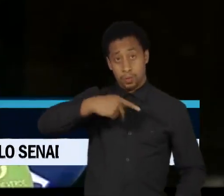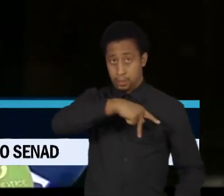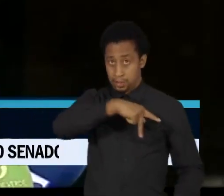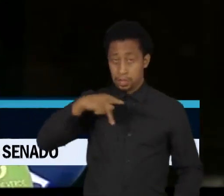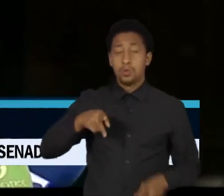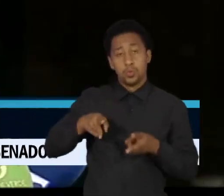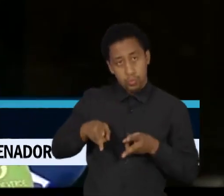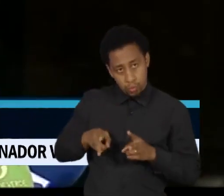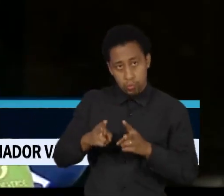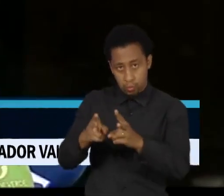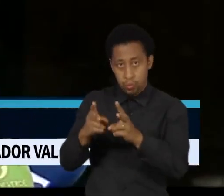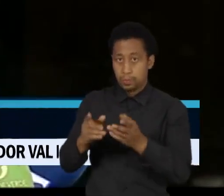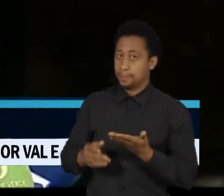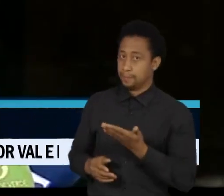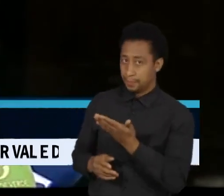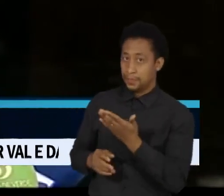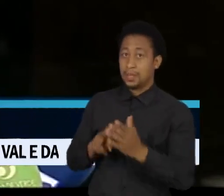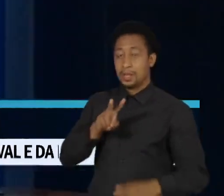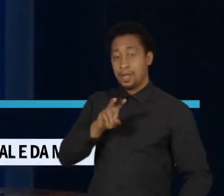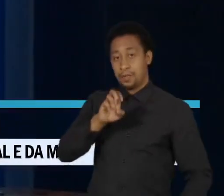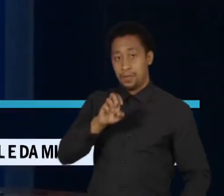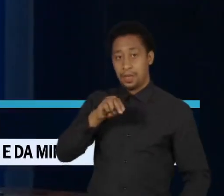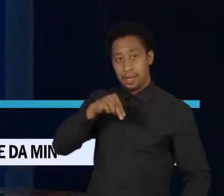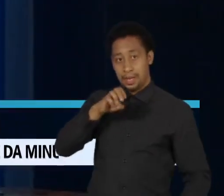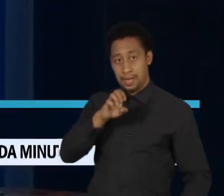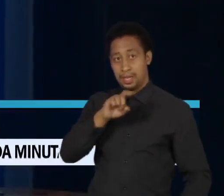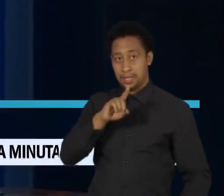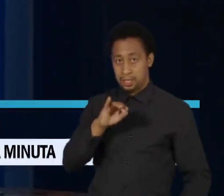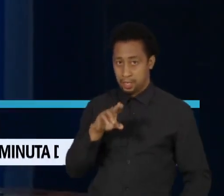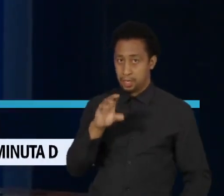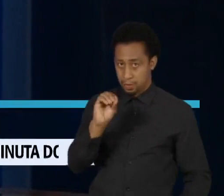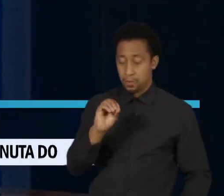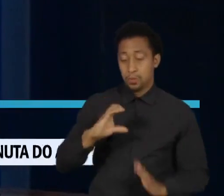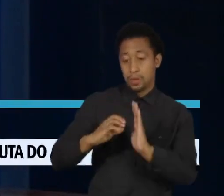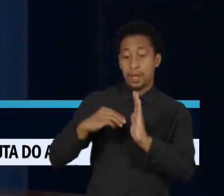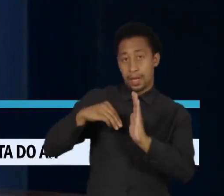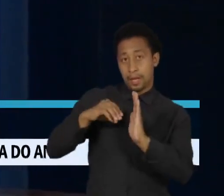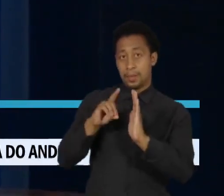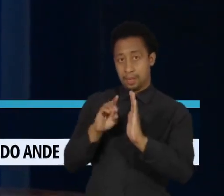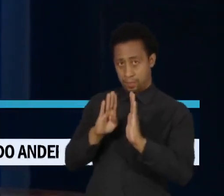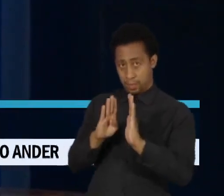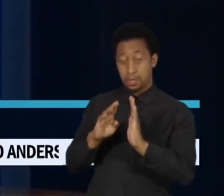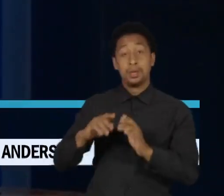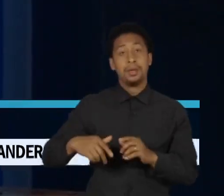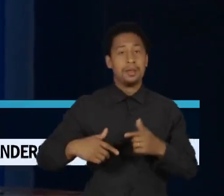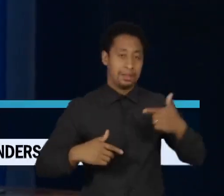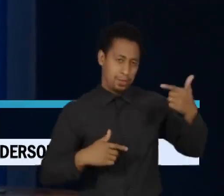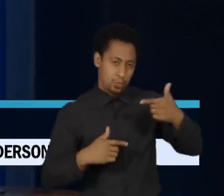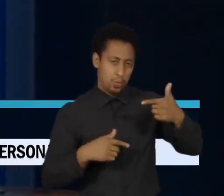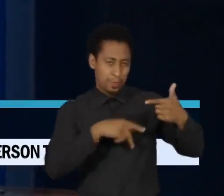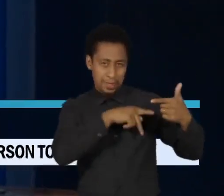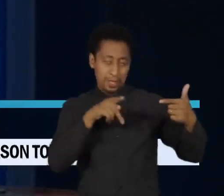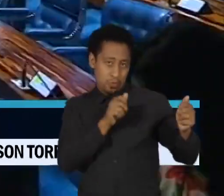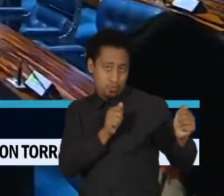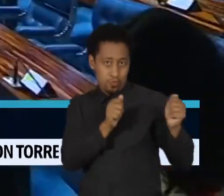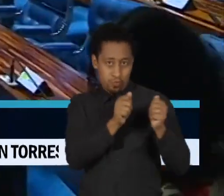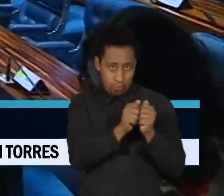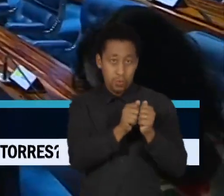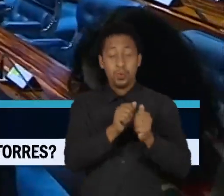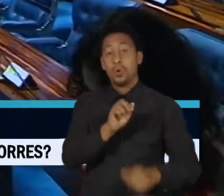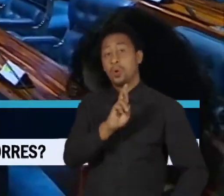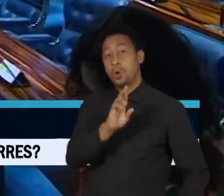senador, veneziano Vital do Rego, do MDB. A segunda vice-presidência será de Rodrigo Cunha, do União Brasil,